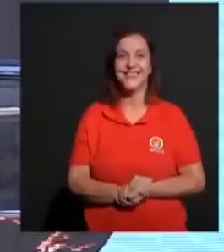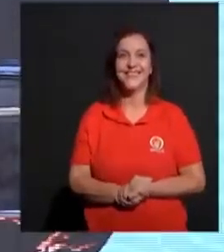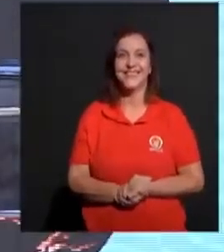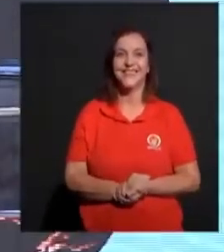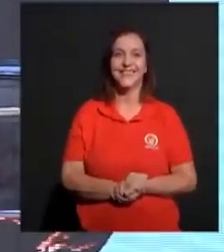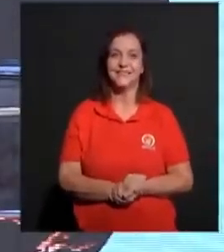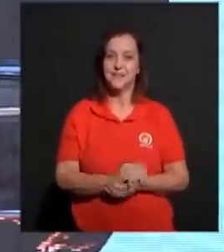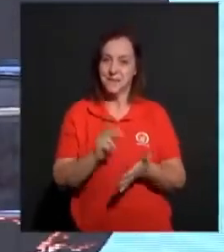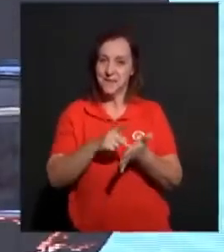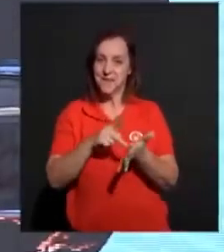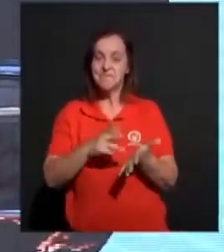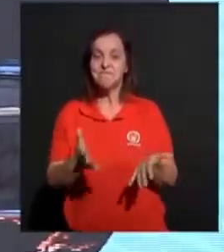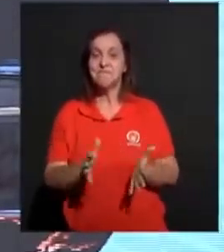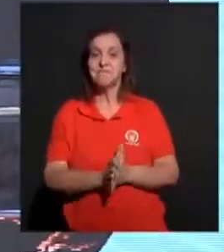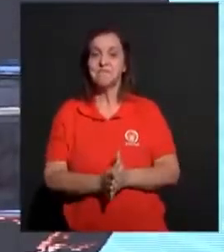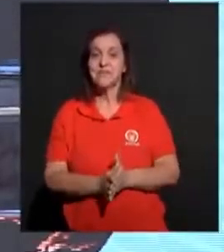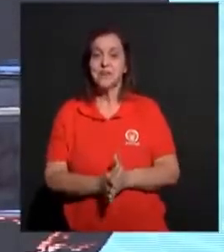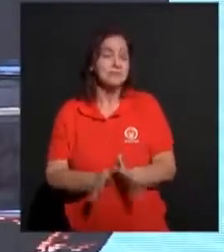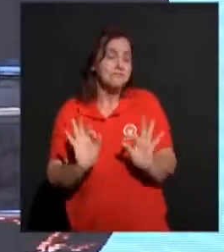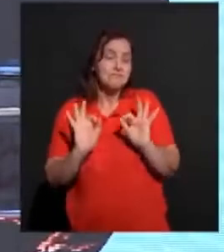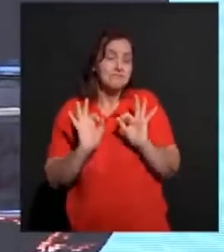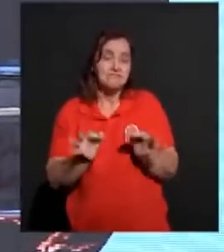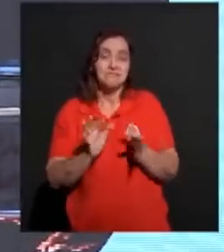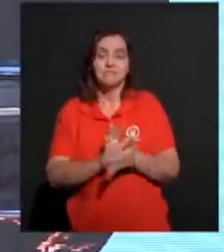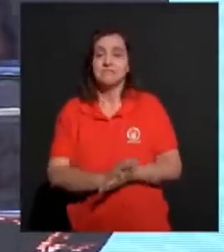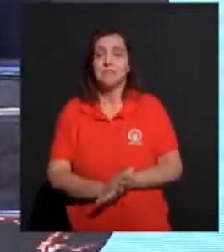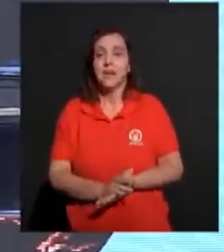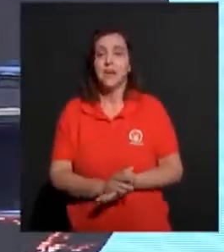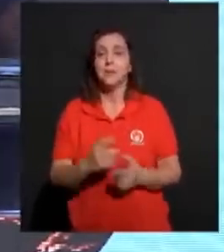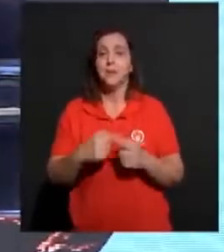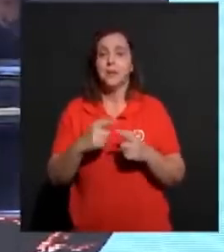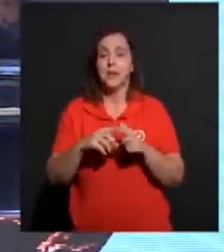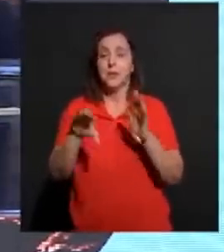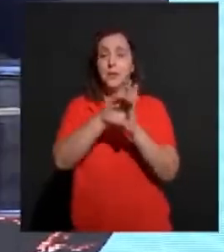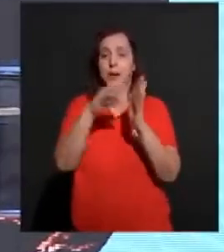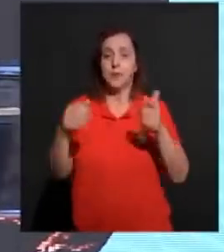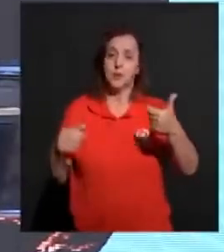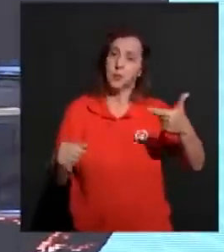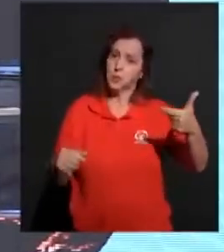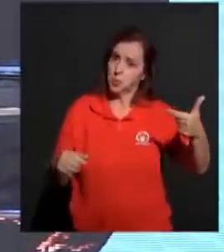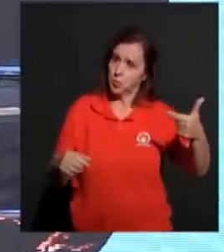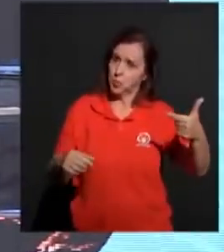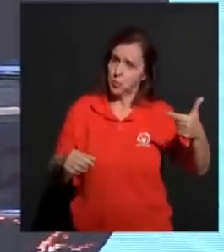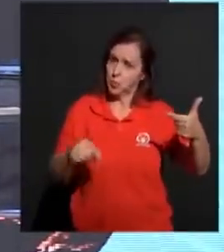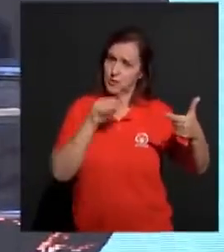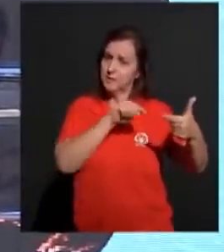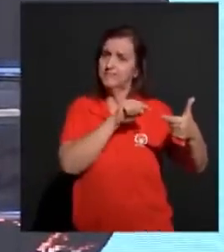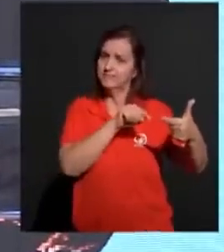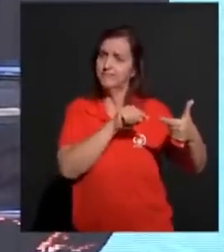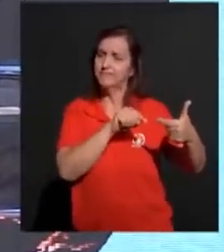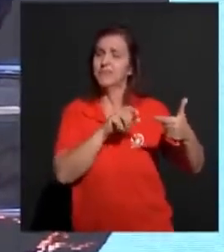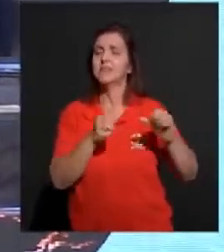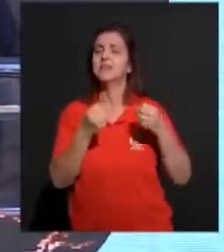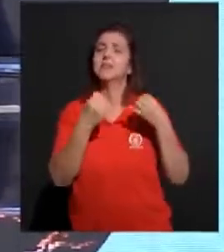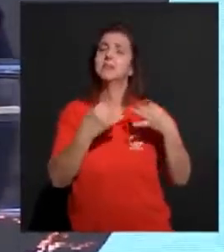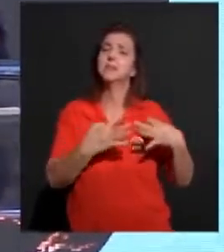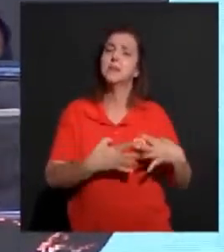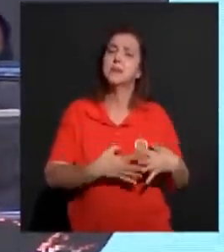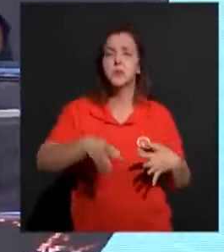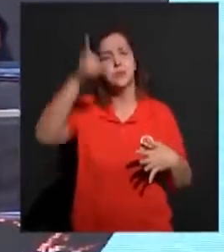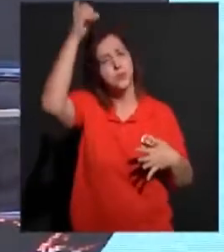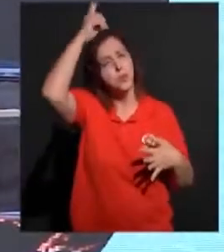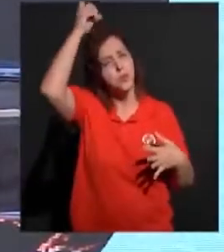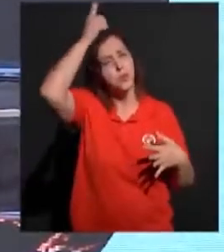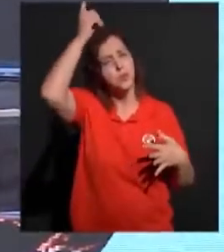revelação, não irmão? Mas faz todo sentido. Por que? No capítulo 12, ele vai trazer ali, falando sobre os